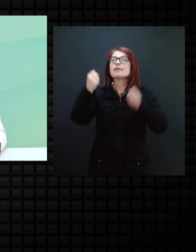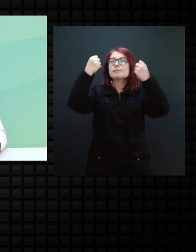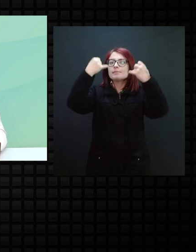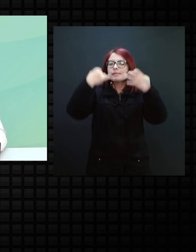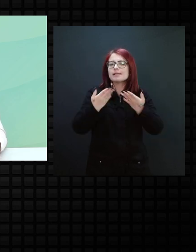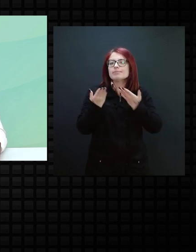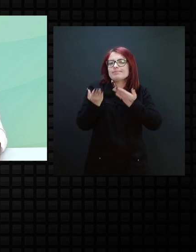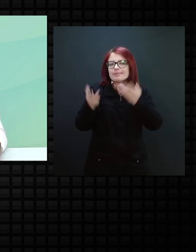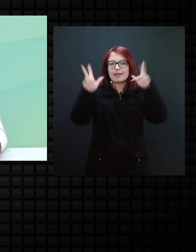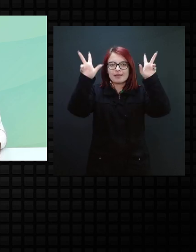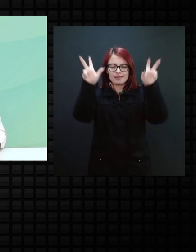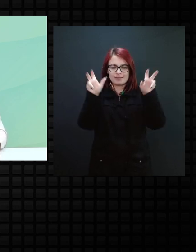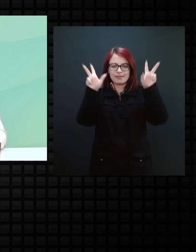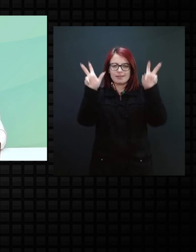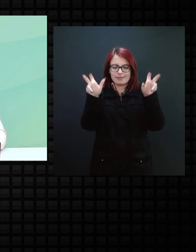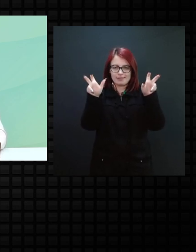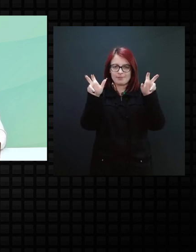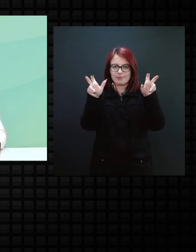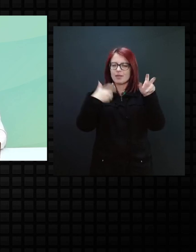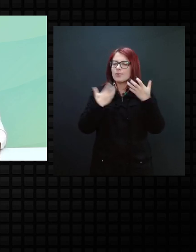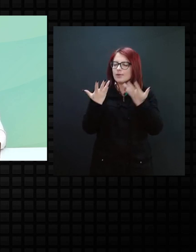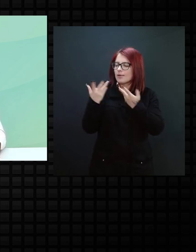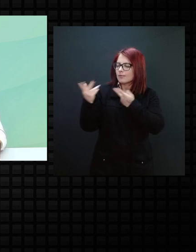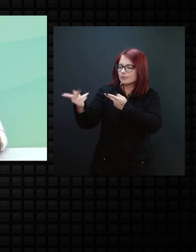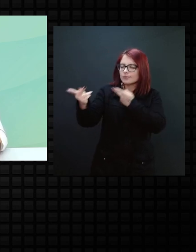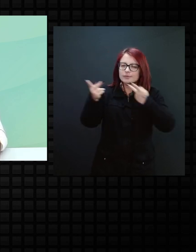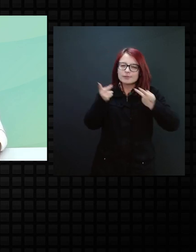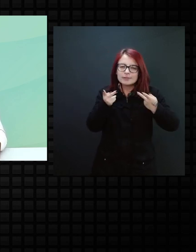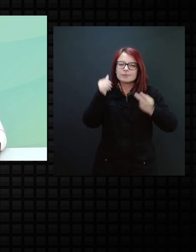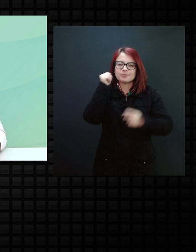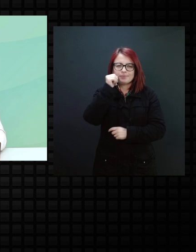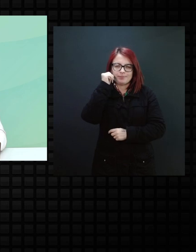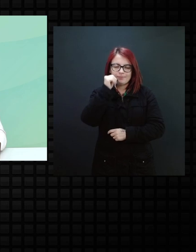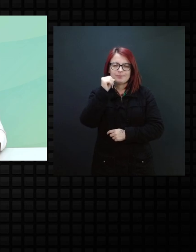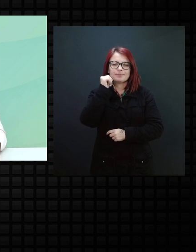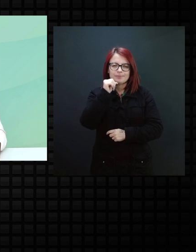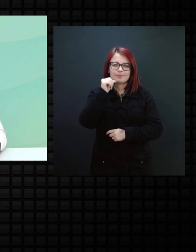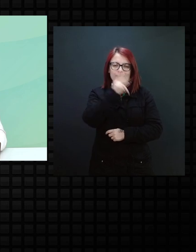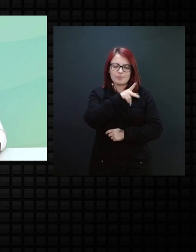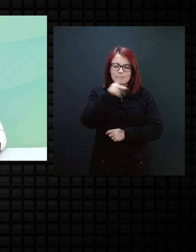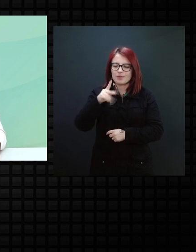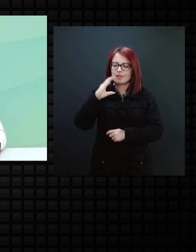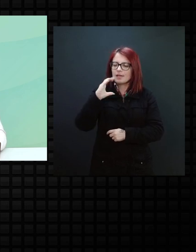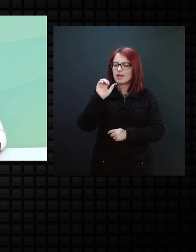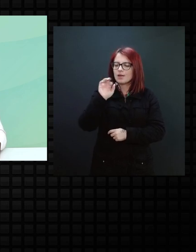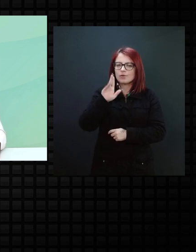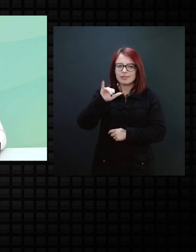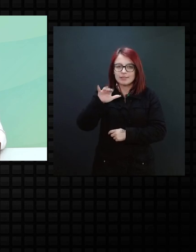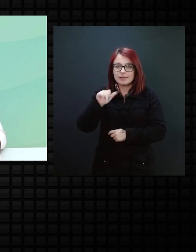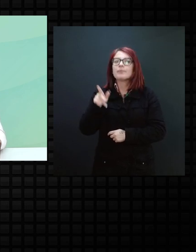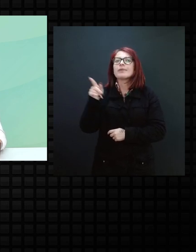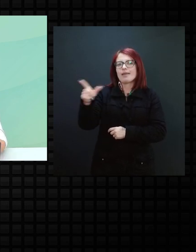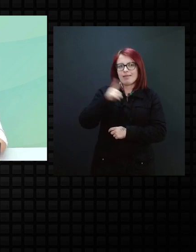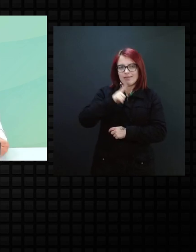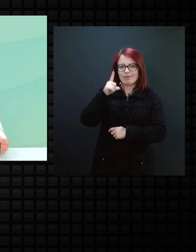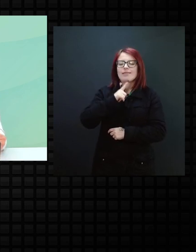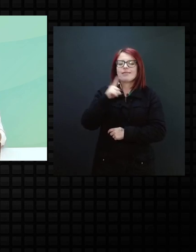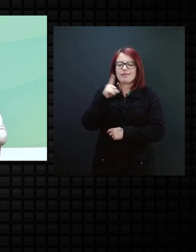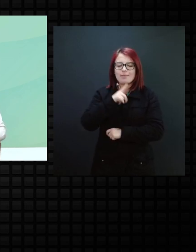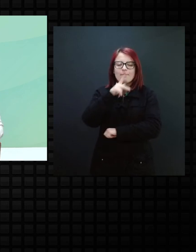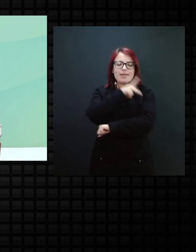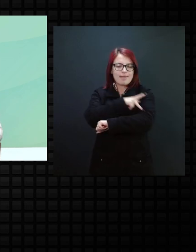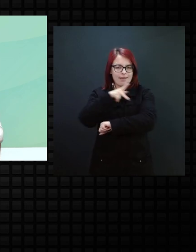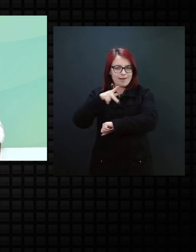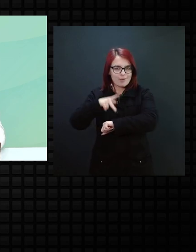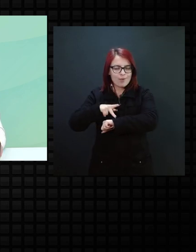Então, chamo aqui a professora Caroline, irei apresentá-la. A professora Caroline, ela é pedagoga, ela